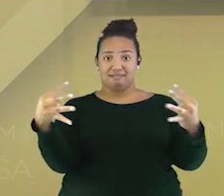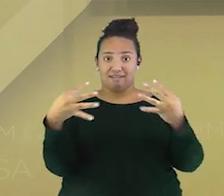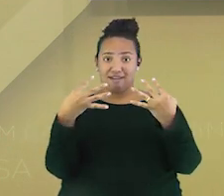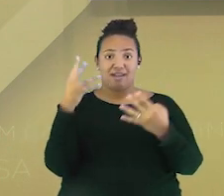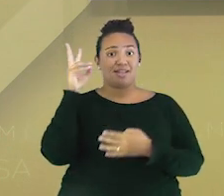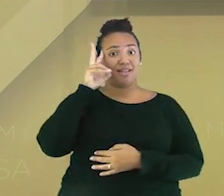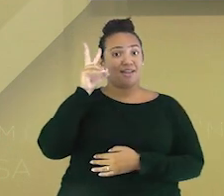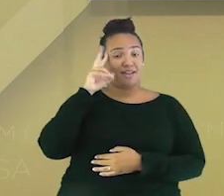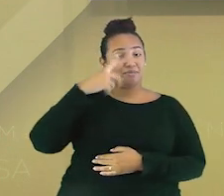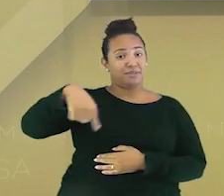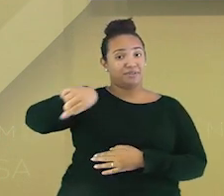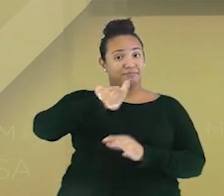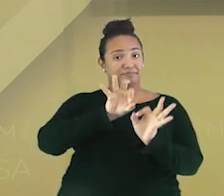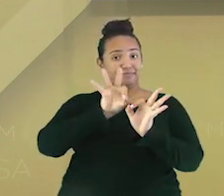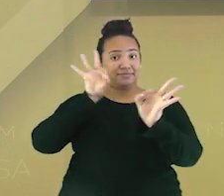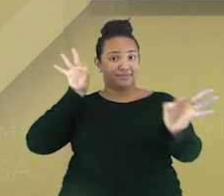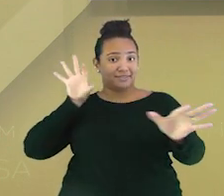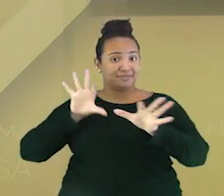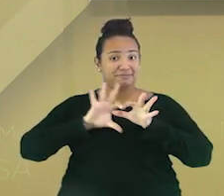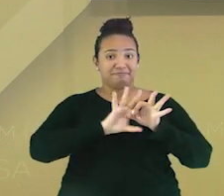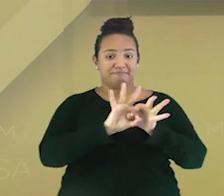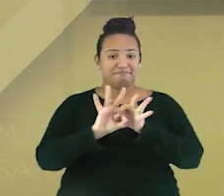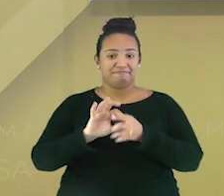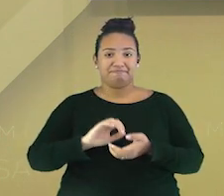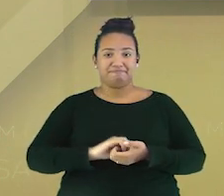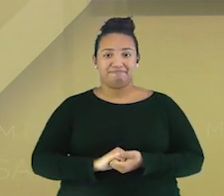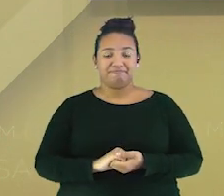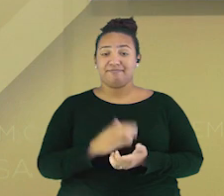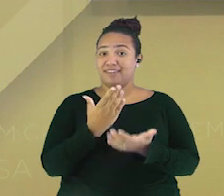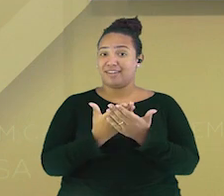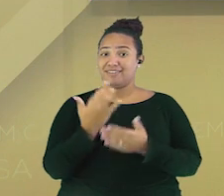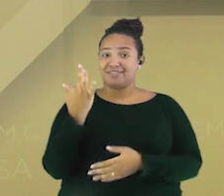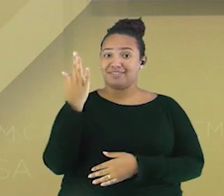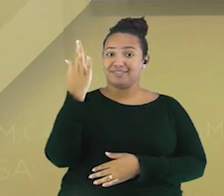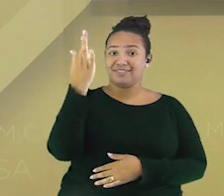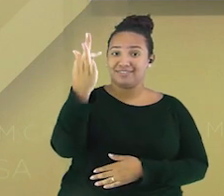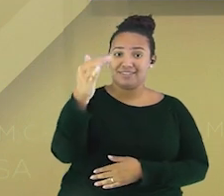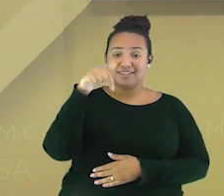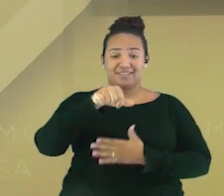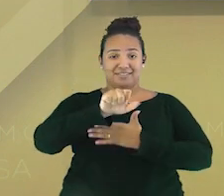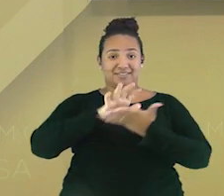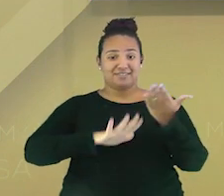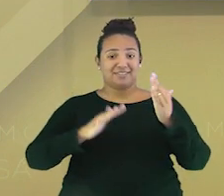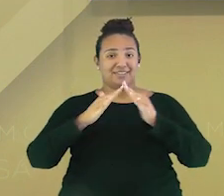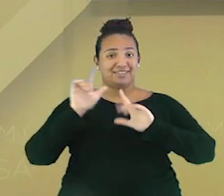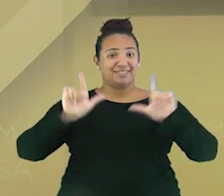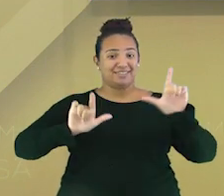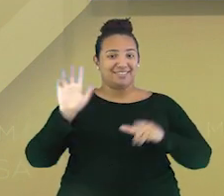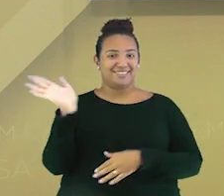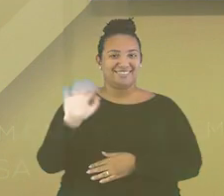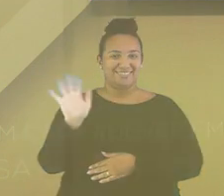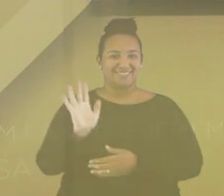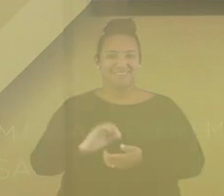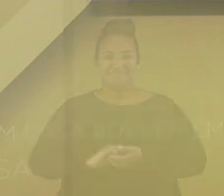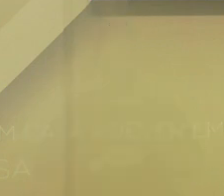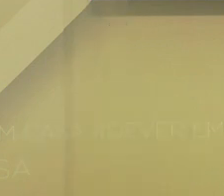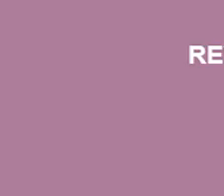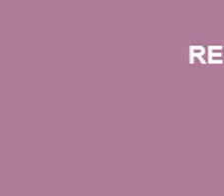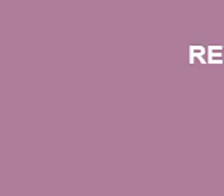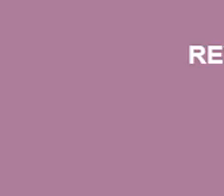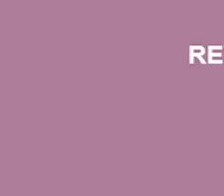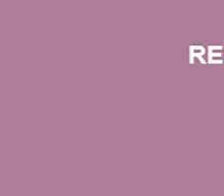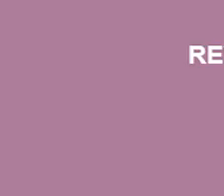de hoje. Lembre-se, mesmo distantes, estamos juntos. Até a próxima aula aqui no Dever em Casa na TV. Tchau!